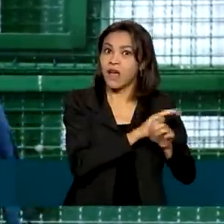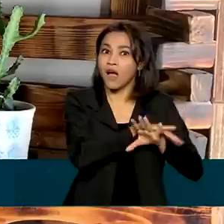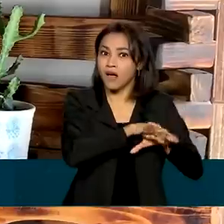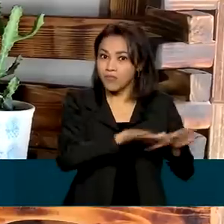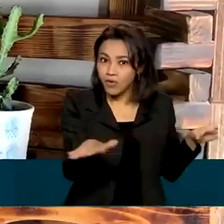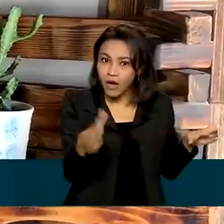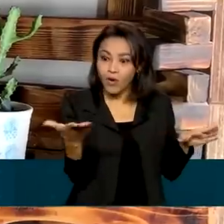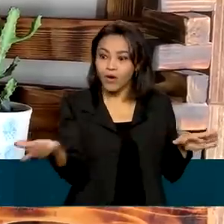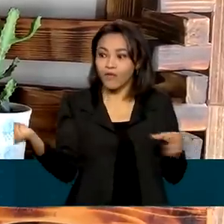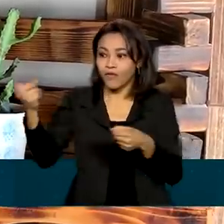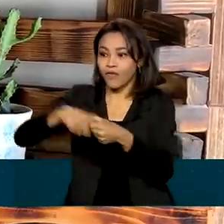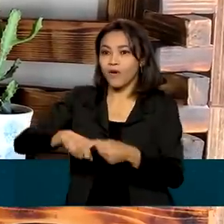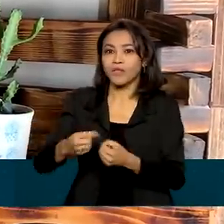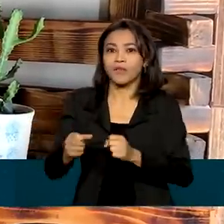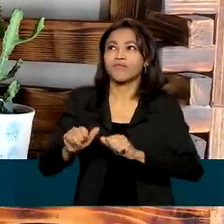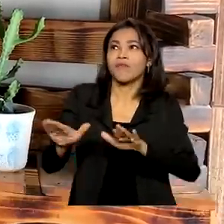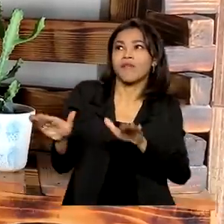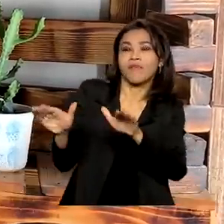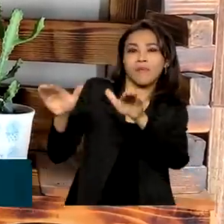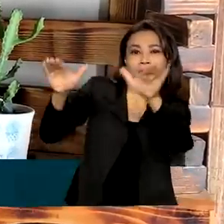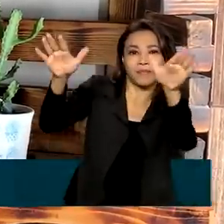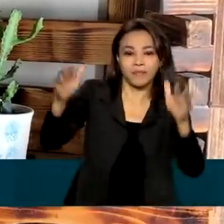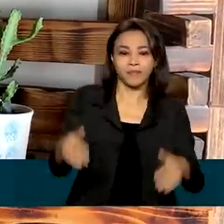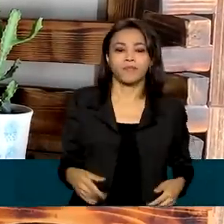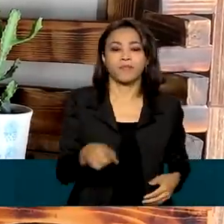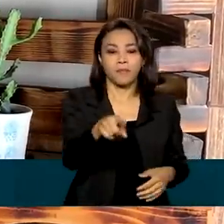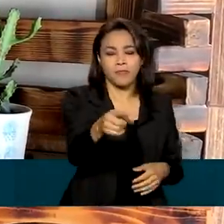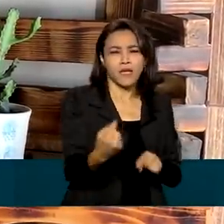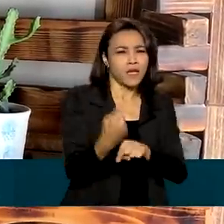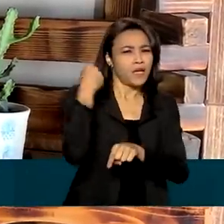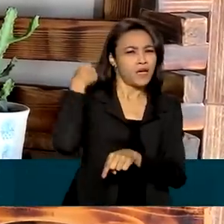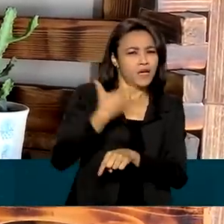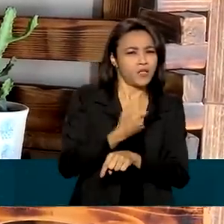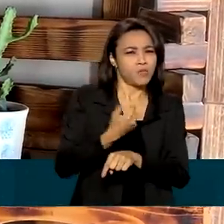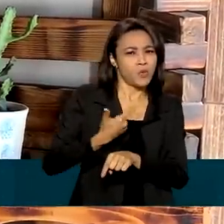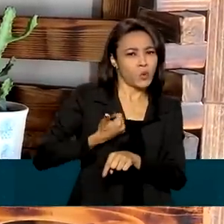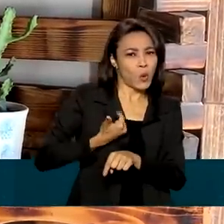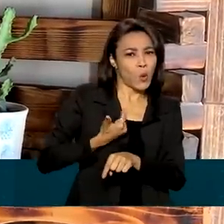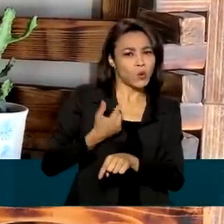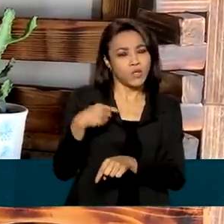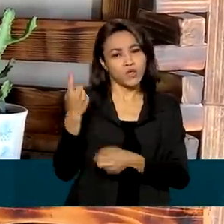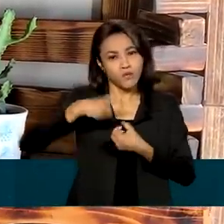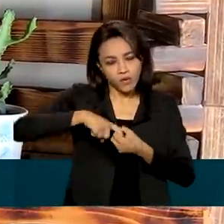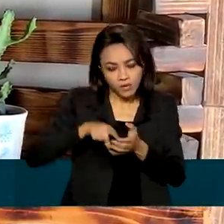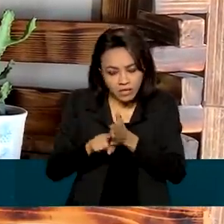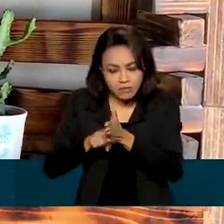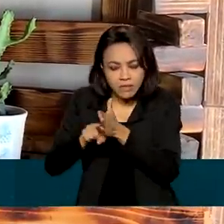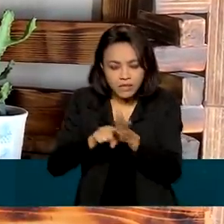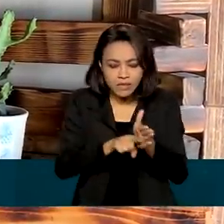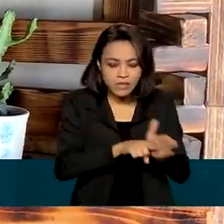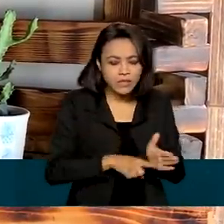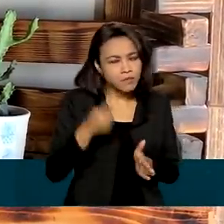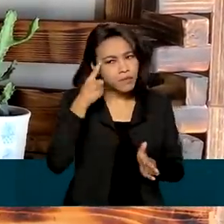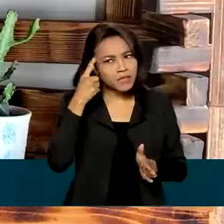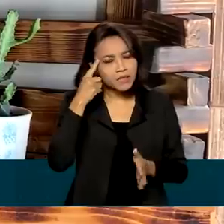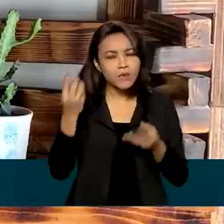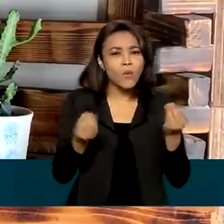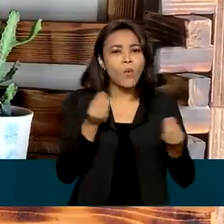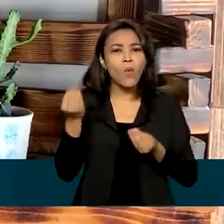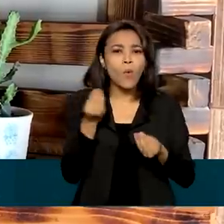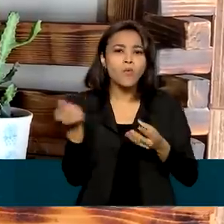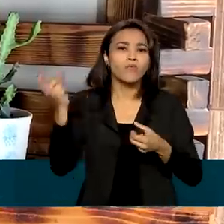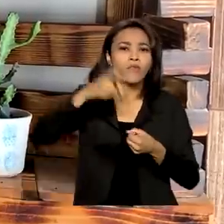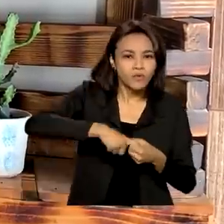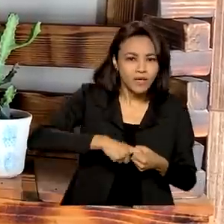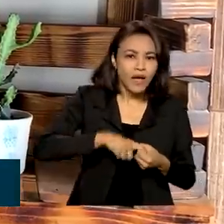Em 2012, nós iniciamos as pesquisas e os estudos justamente pensando em como reintroduzir as ararinhas azuis no